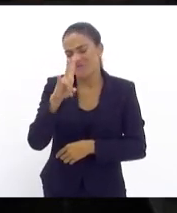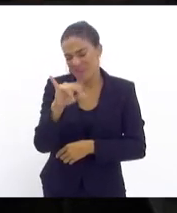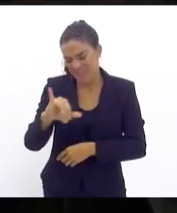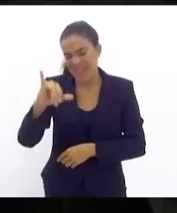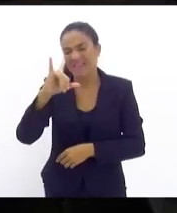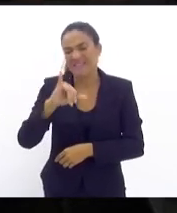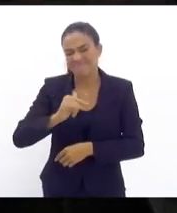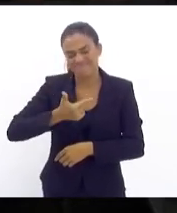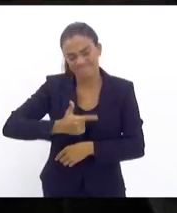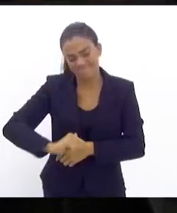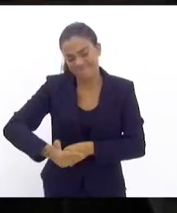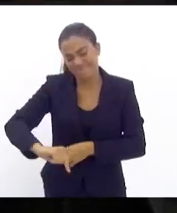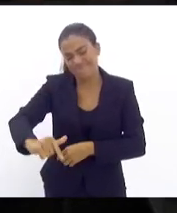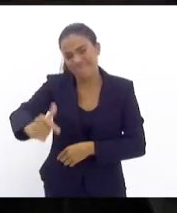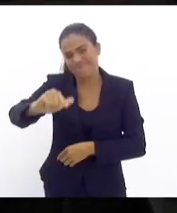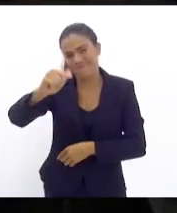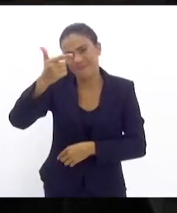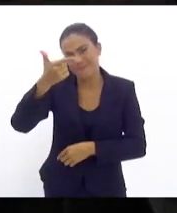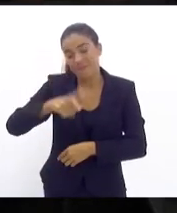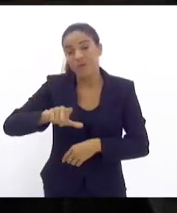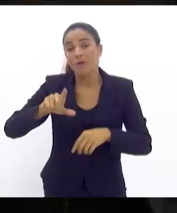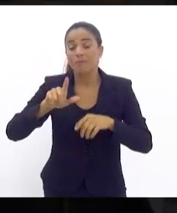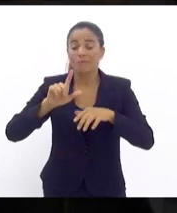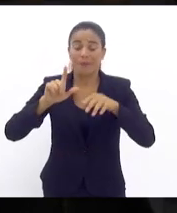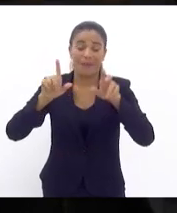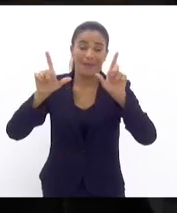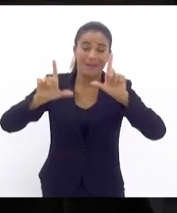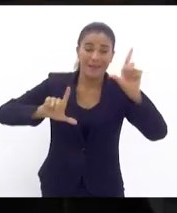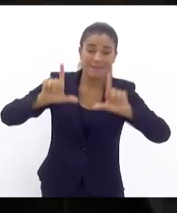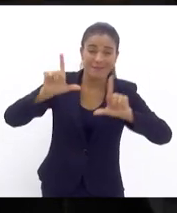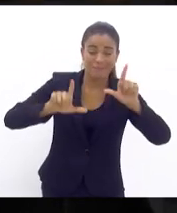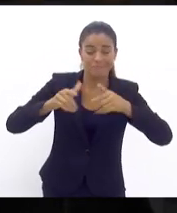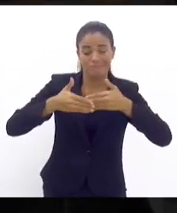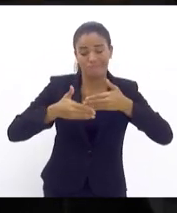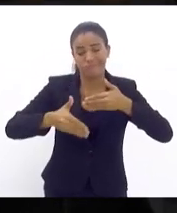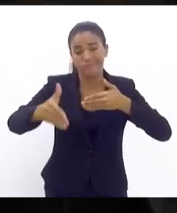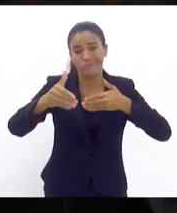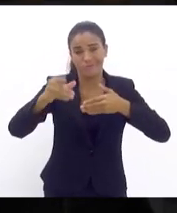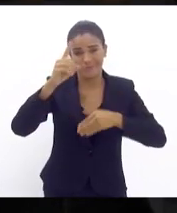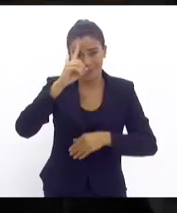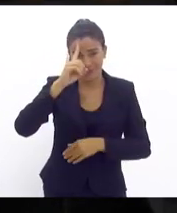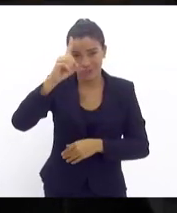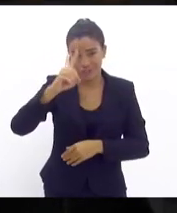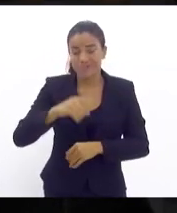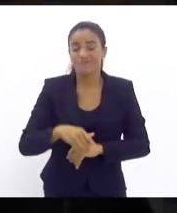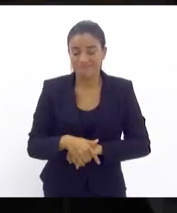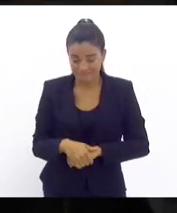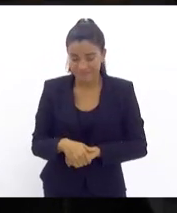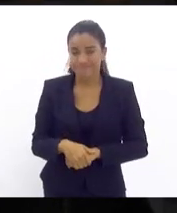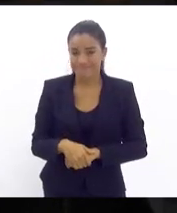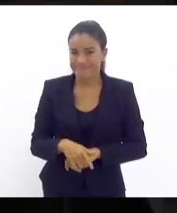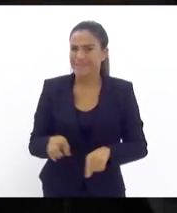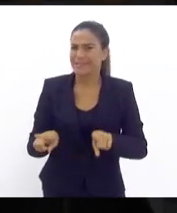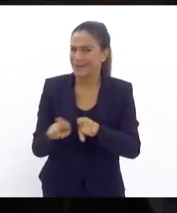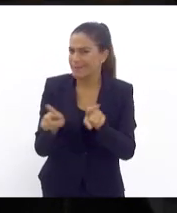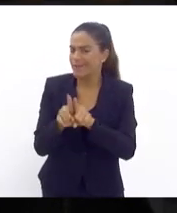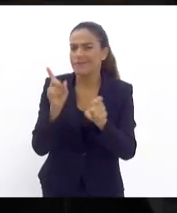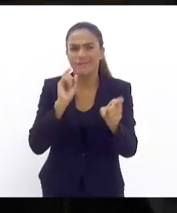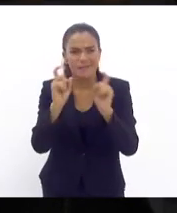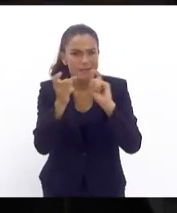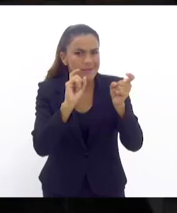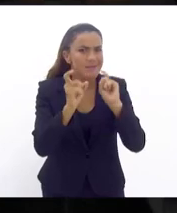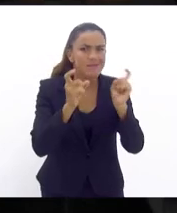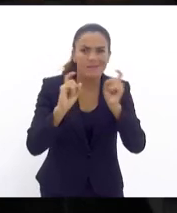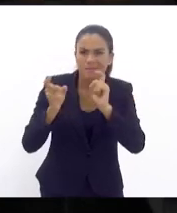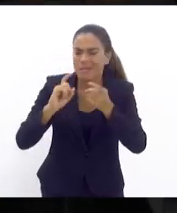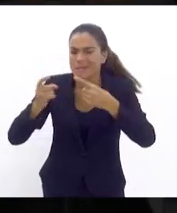intensamente pela mídia durante os próximos dias. E que será debatido de forma